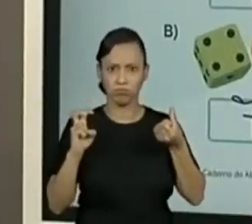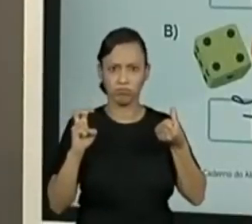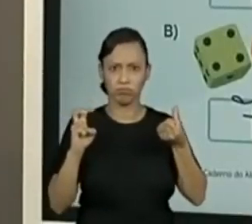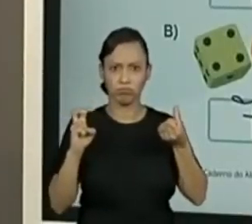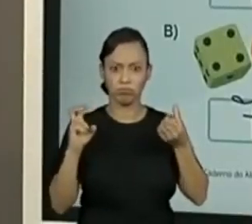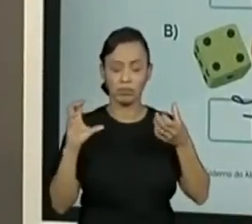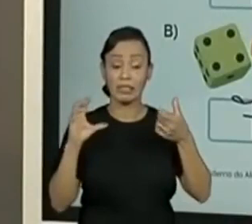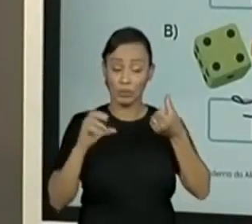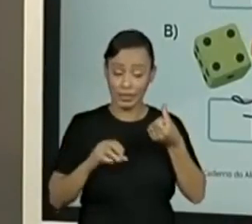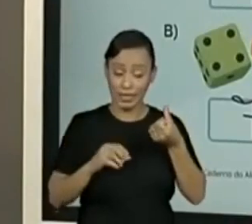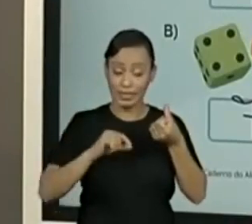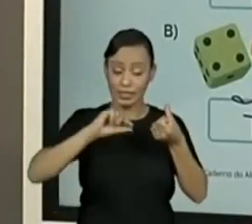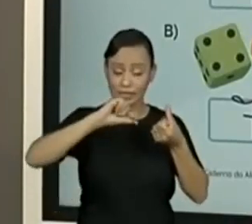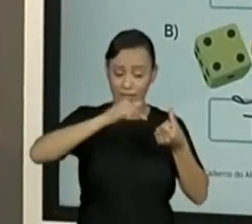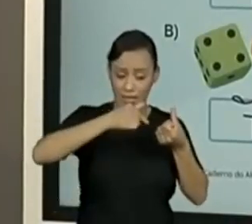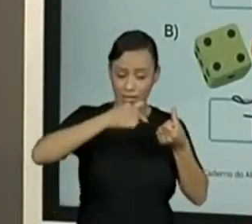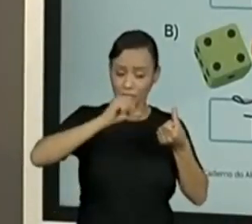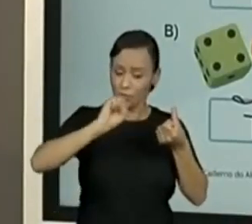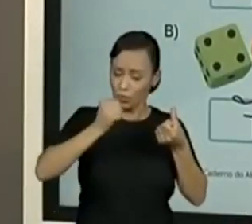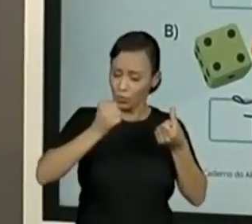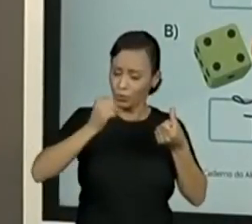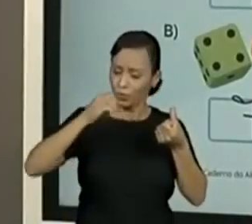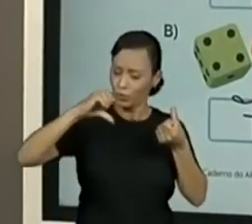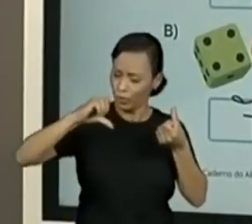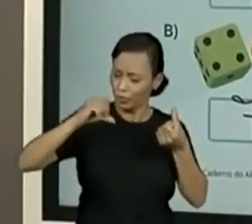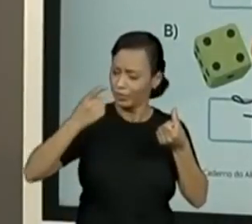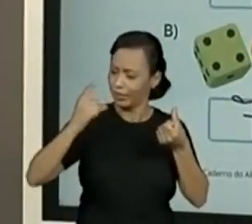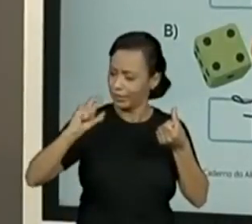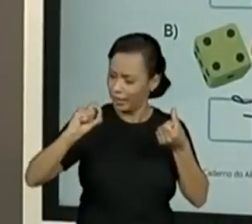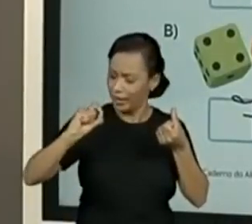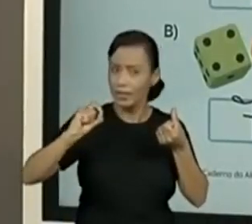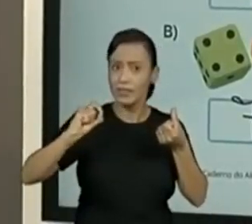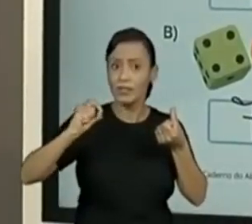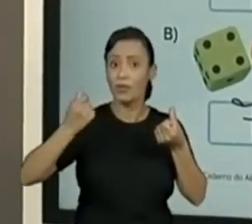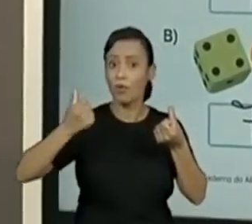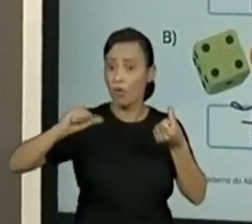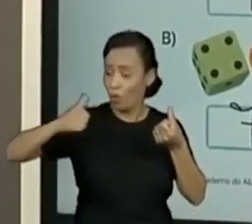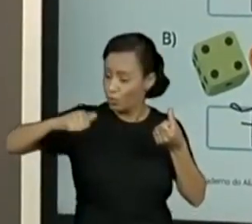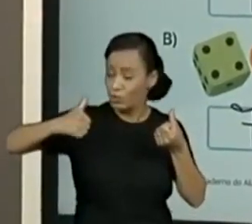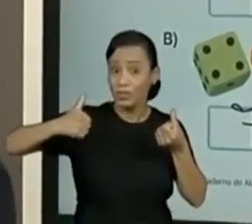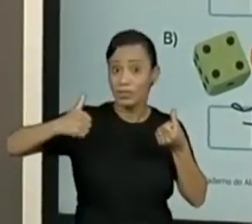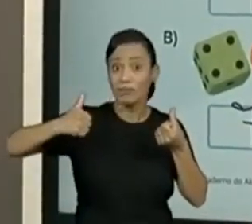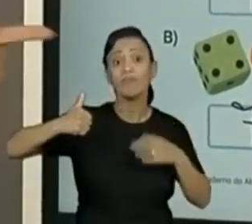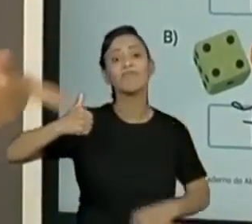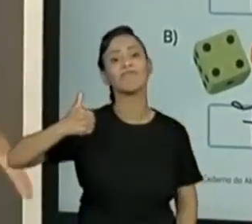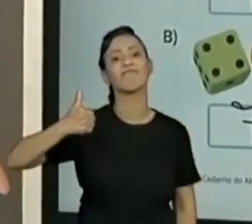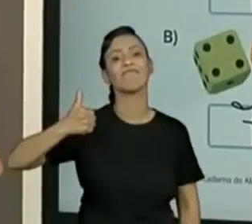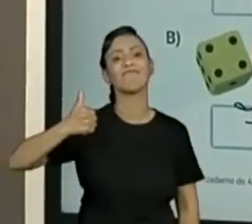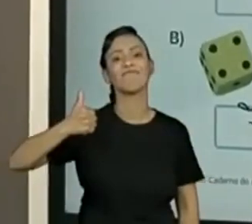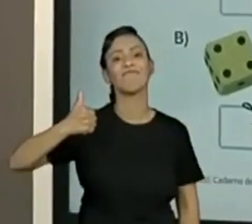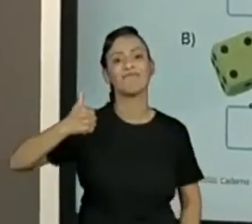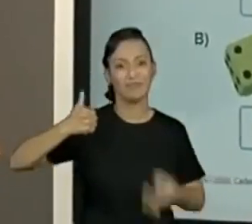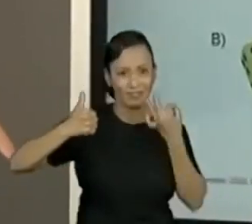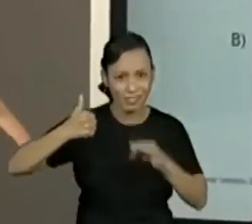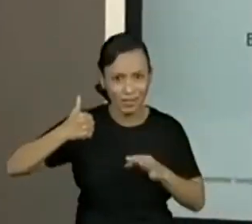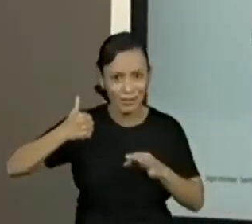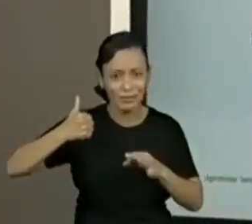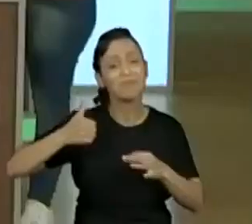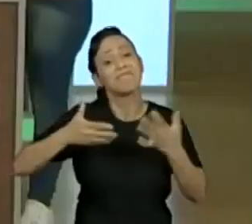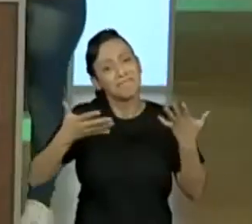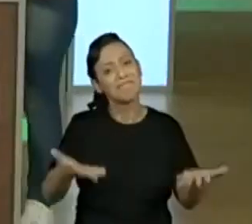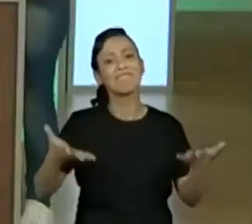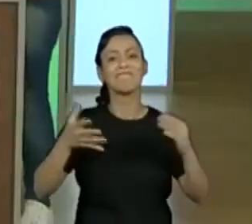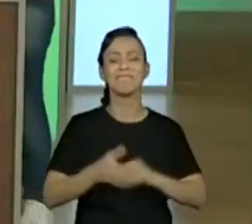vamos lá. Seis. Sete, oito, nove, dez, onze. Cheguei no mesmo resultado que você?